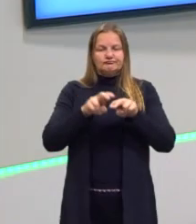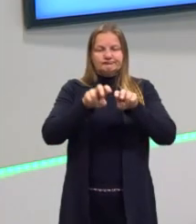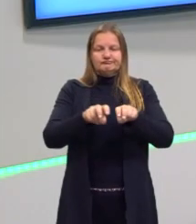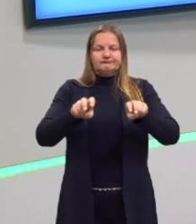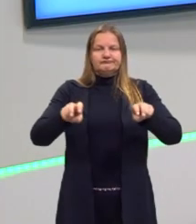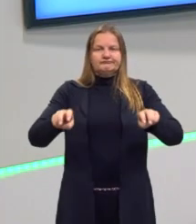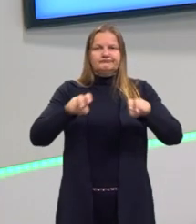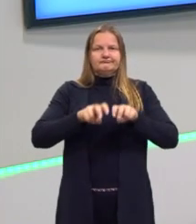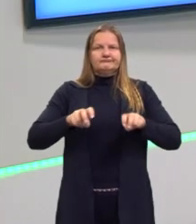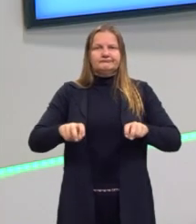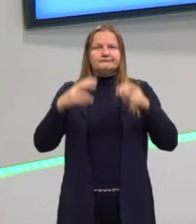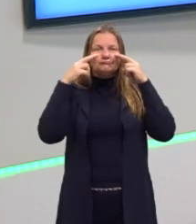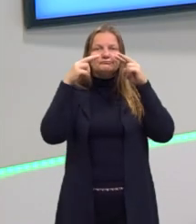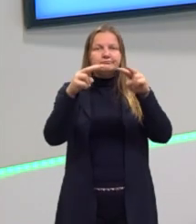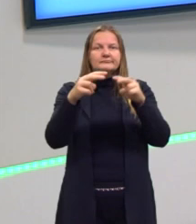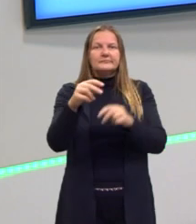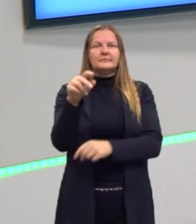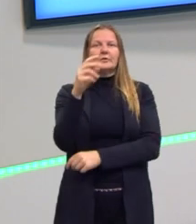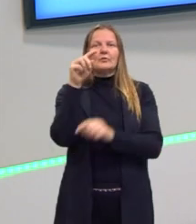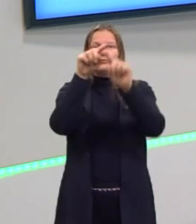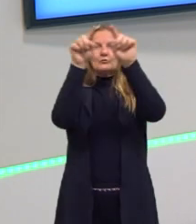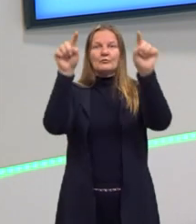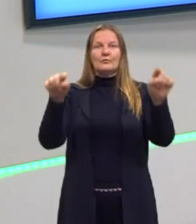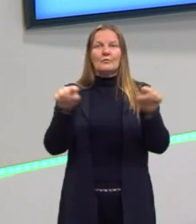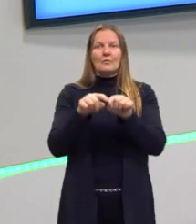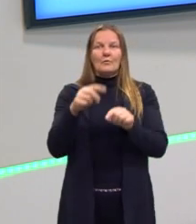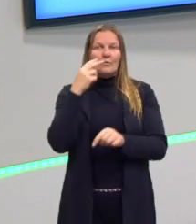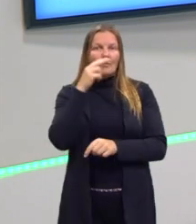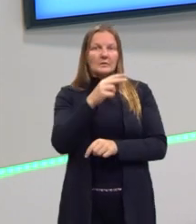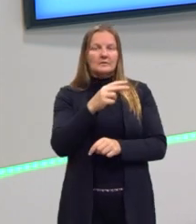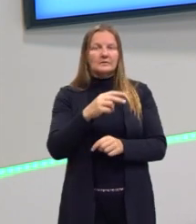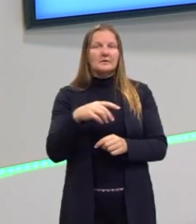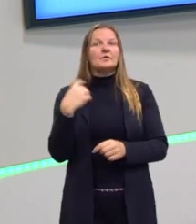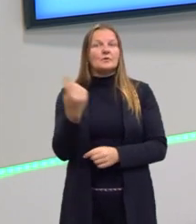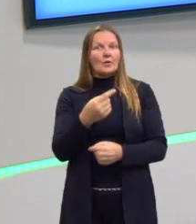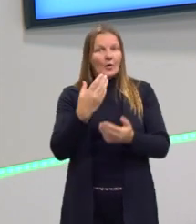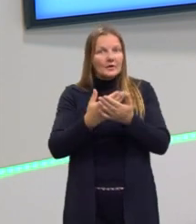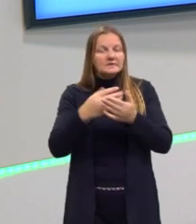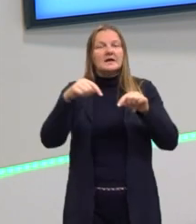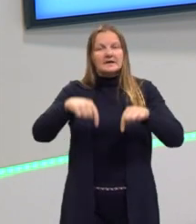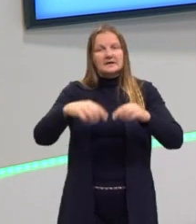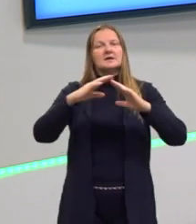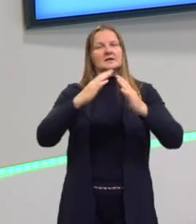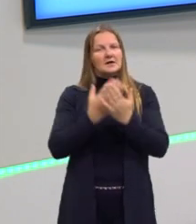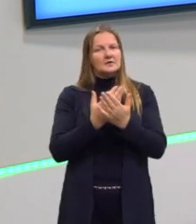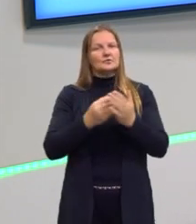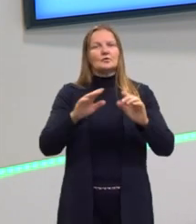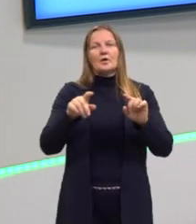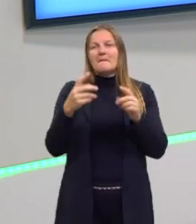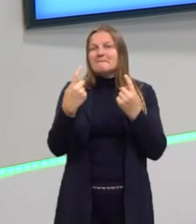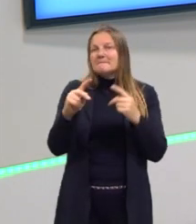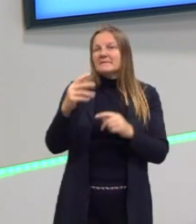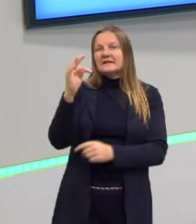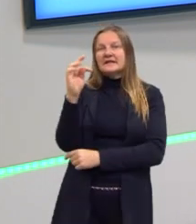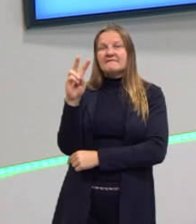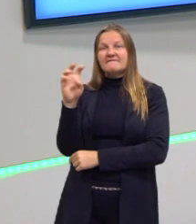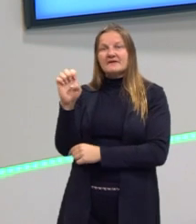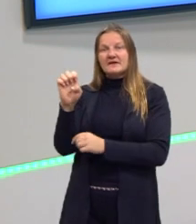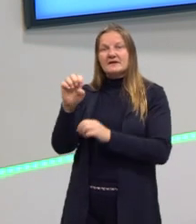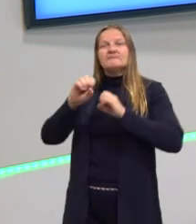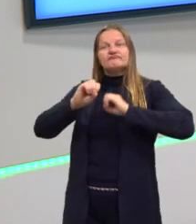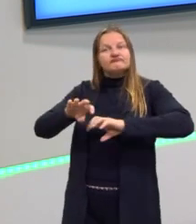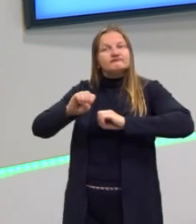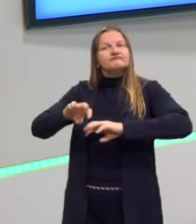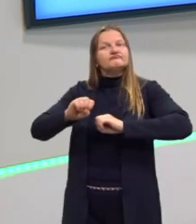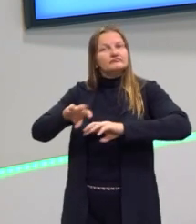cadeira, olhando para um quadro, a gente está em um ambiente escolar. A gente está em uma TV educativa,